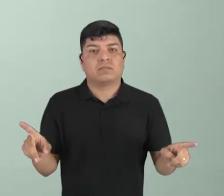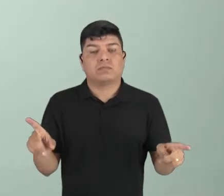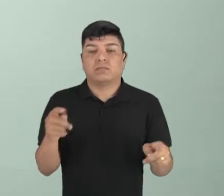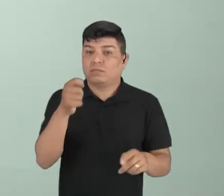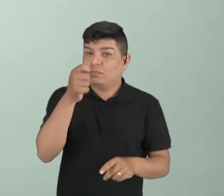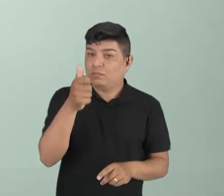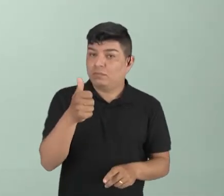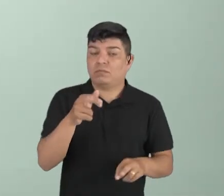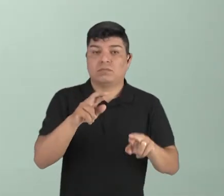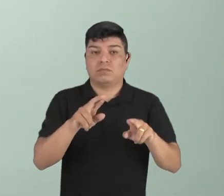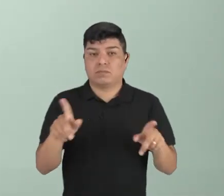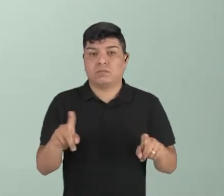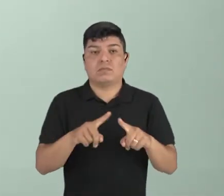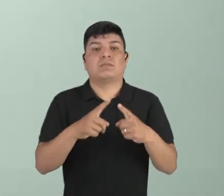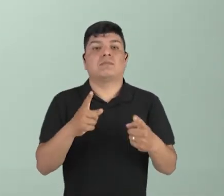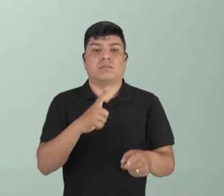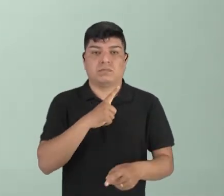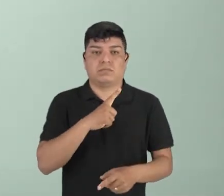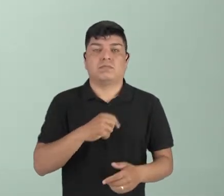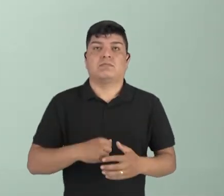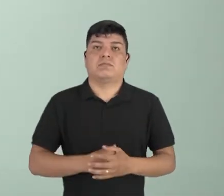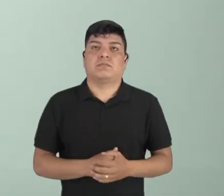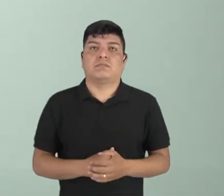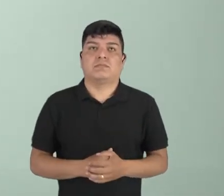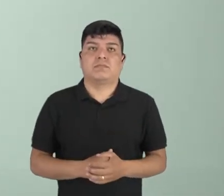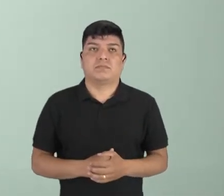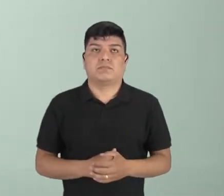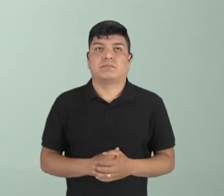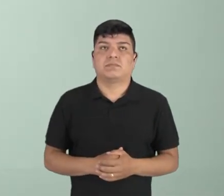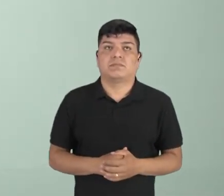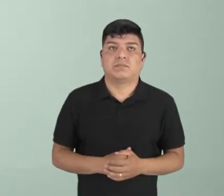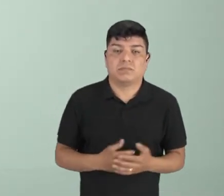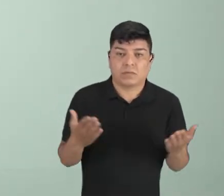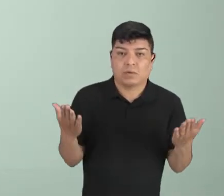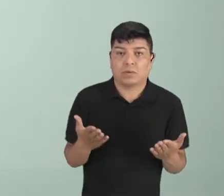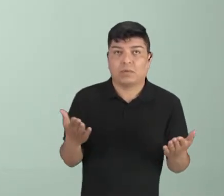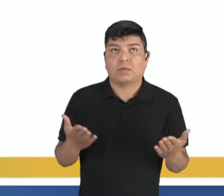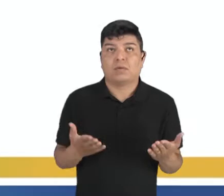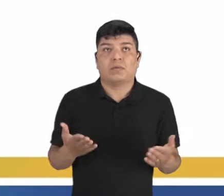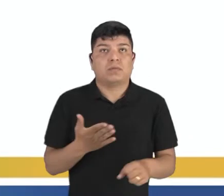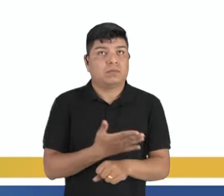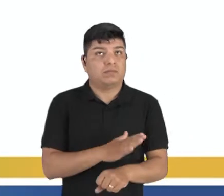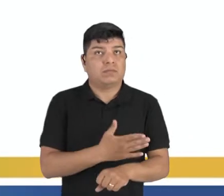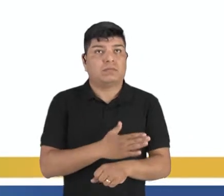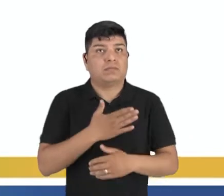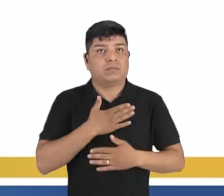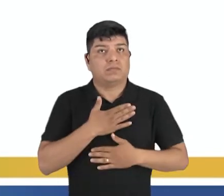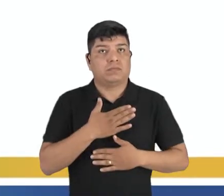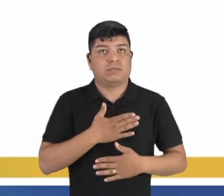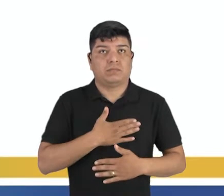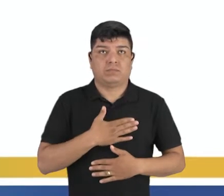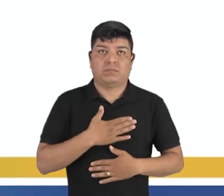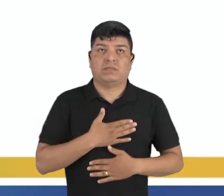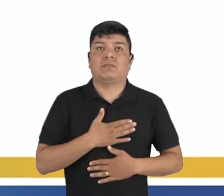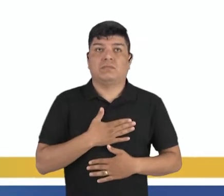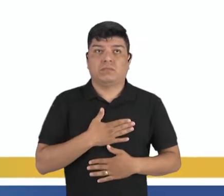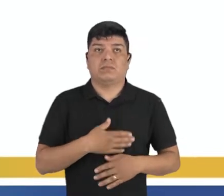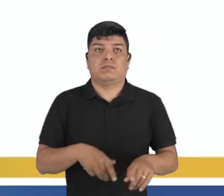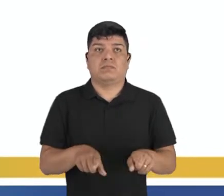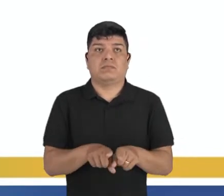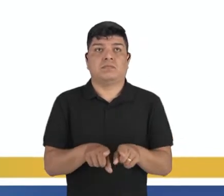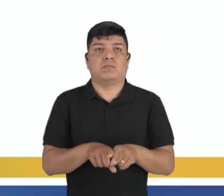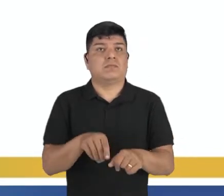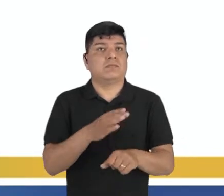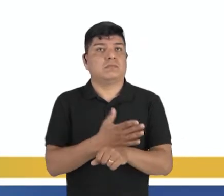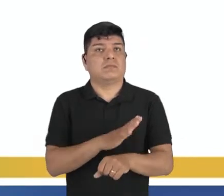diferenças, mas é diferente. Galerinha, hoje nós iremos trabalhar com práticas corporais alternativas, tá? As